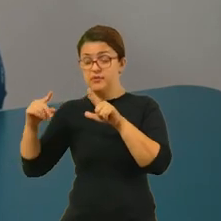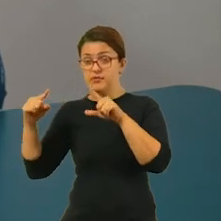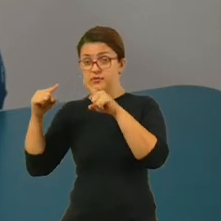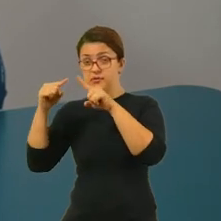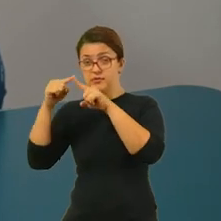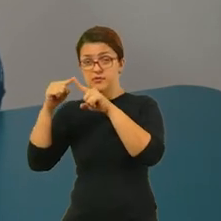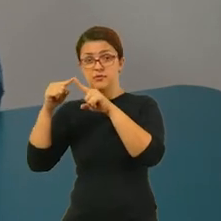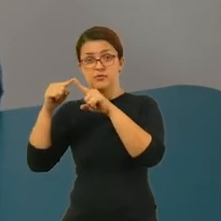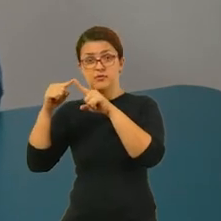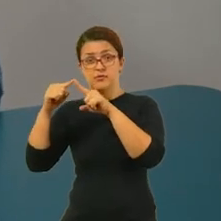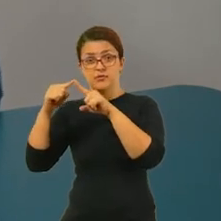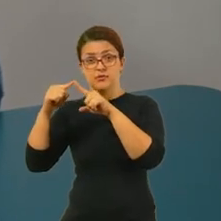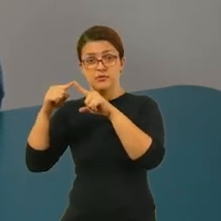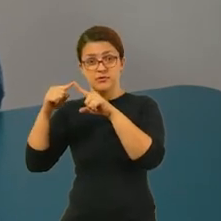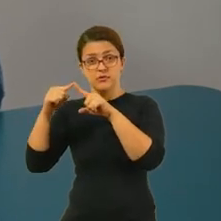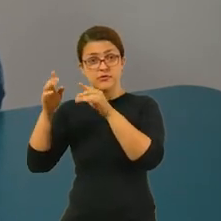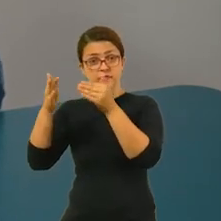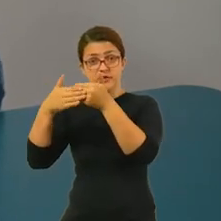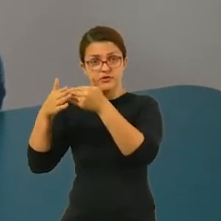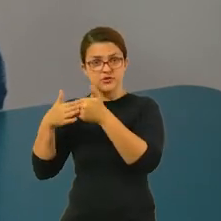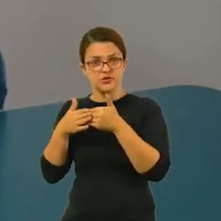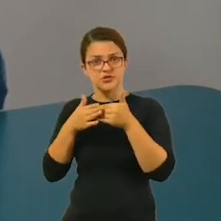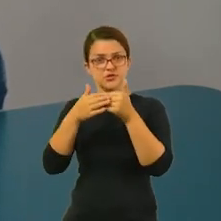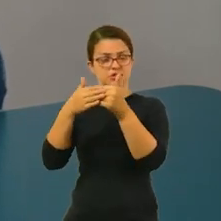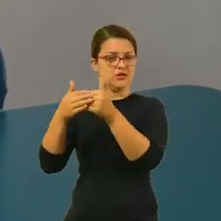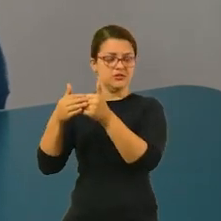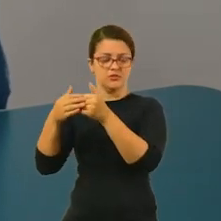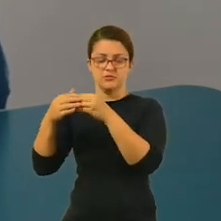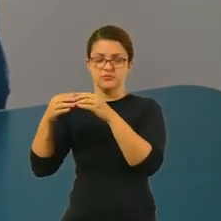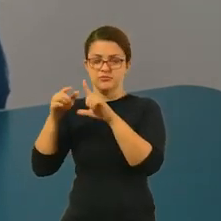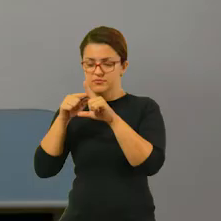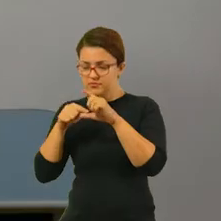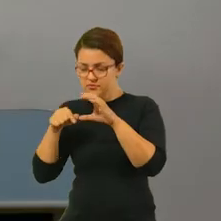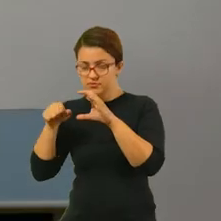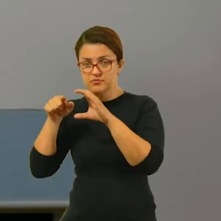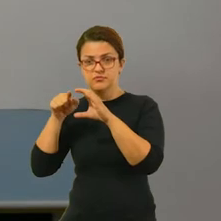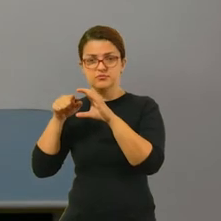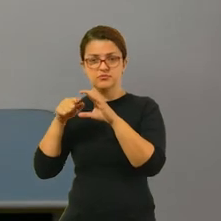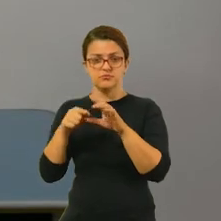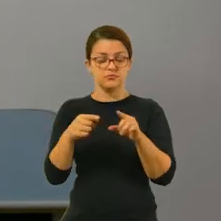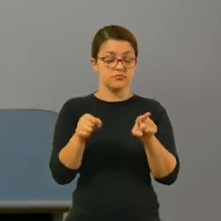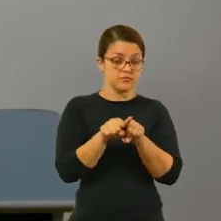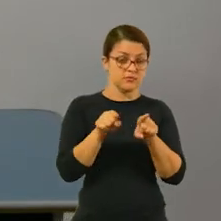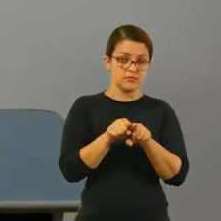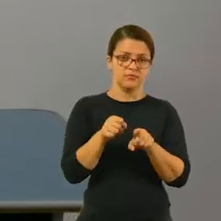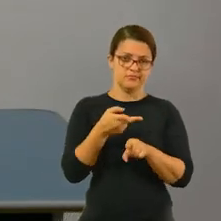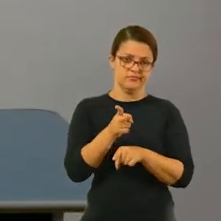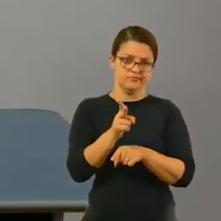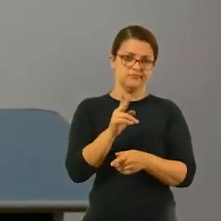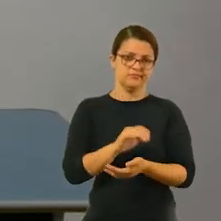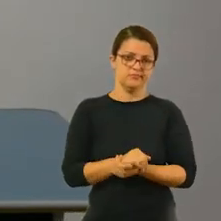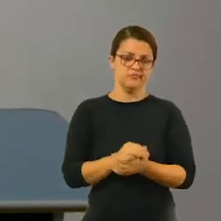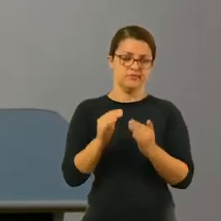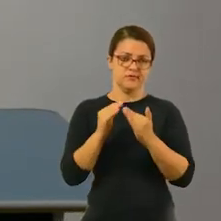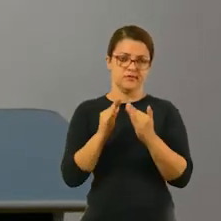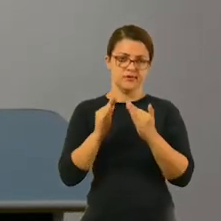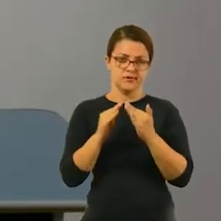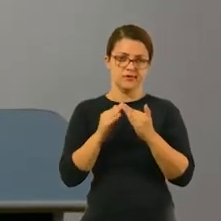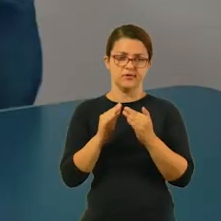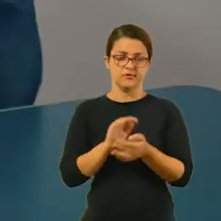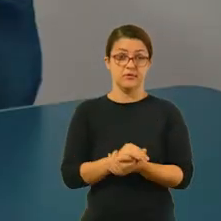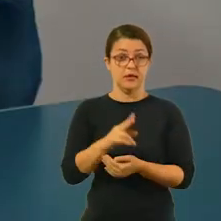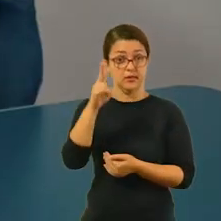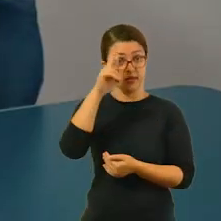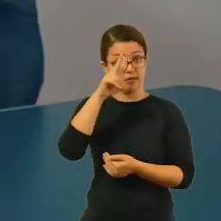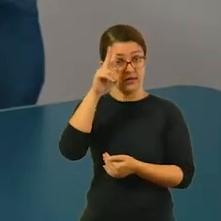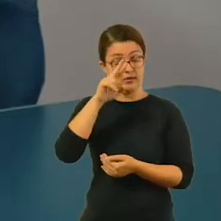segmentos de retas fechadas. E assim vocês vão fazer nas outras na sequência aí na casa de vocês.